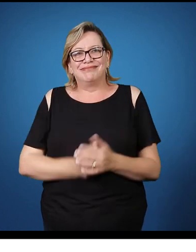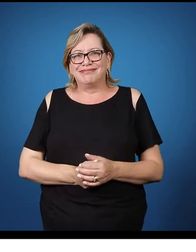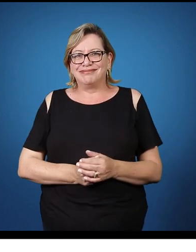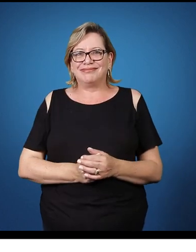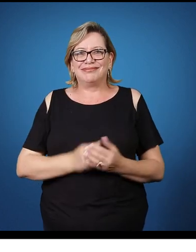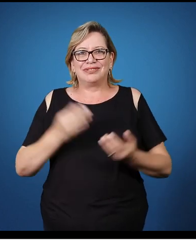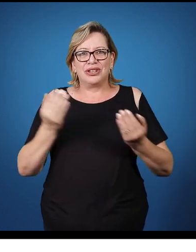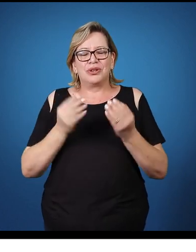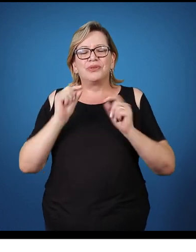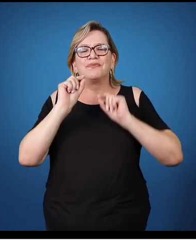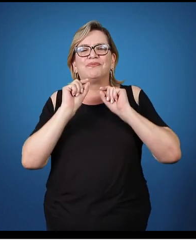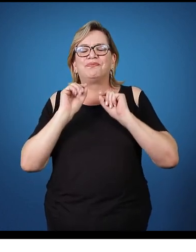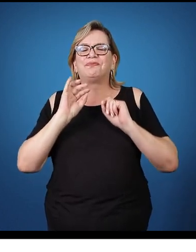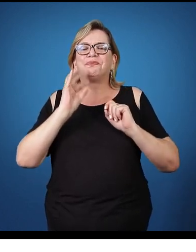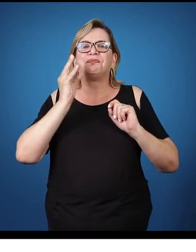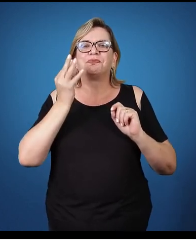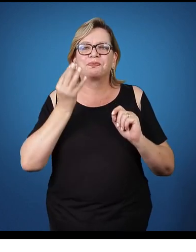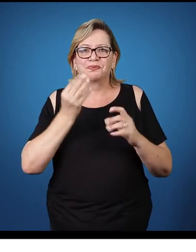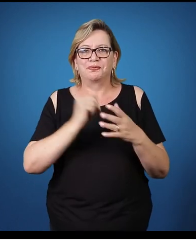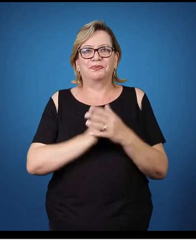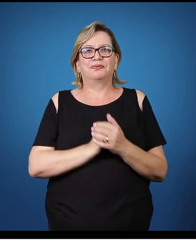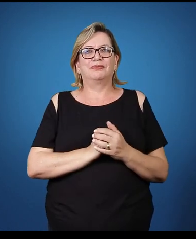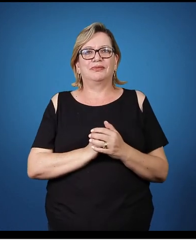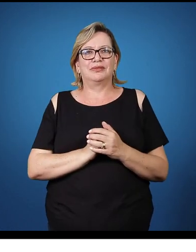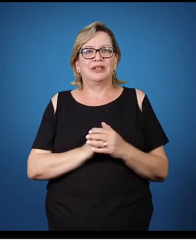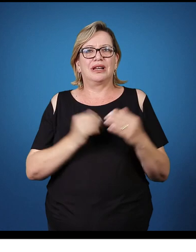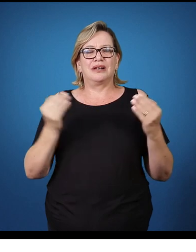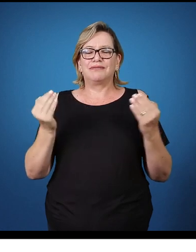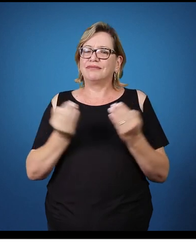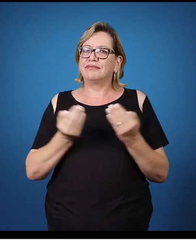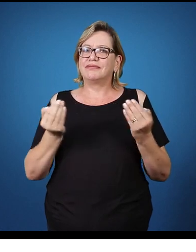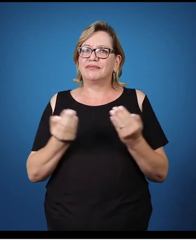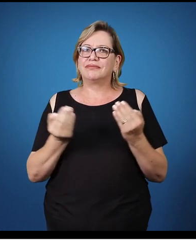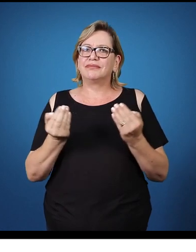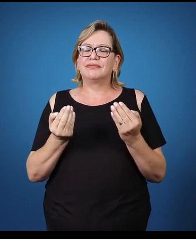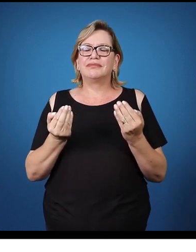Então, é o seguinte, vamos lá.